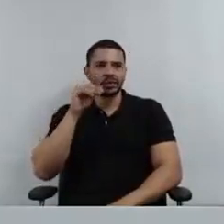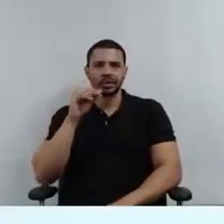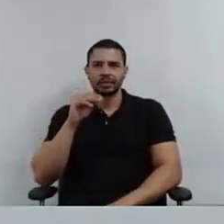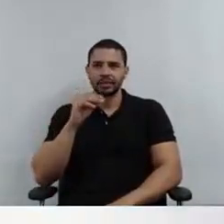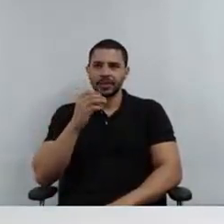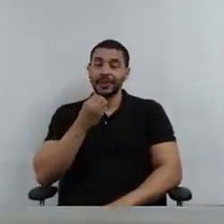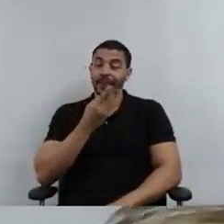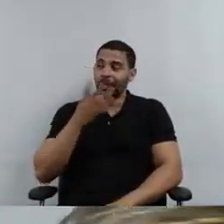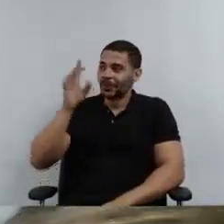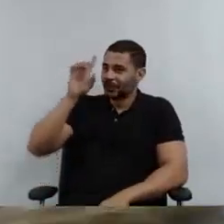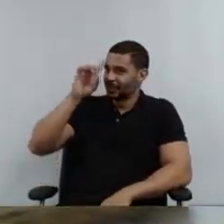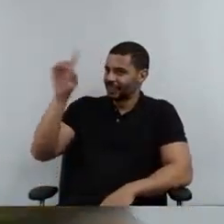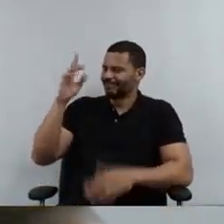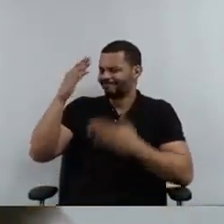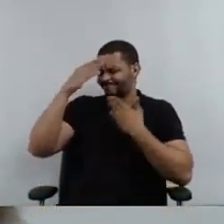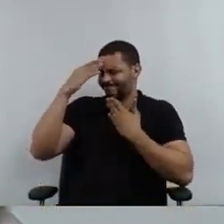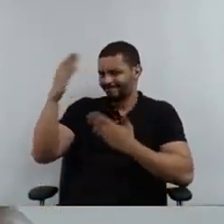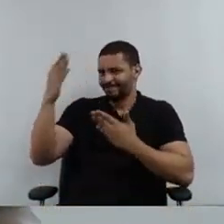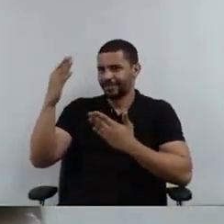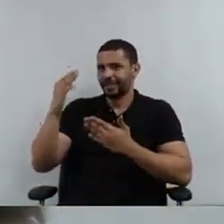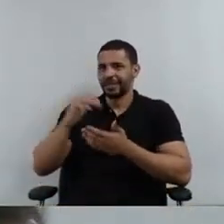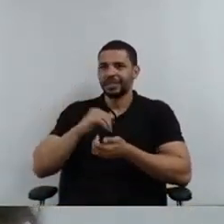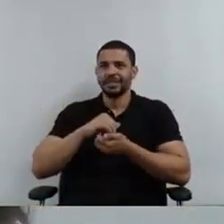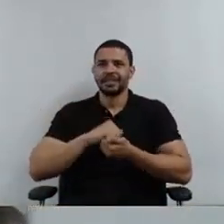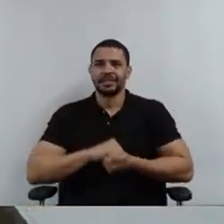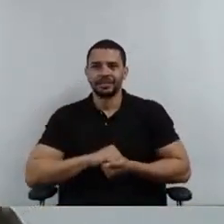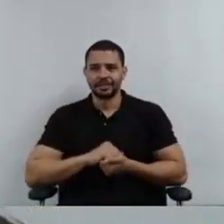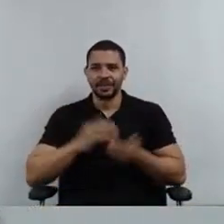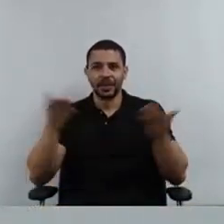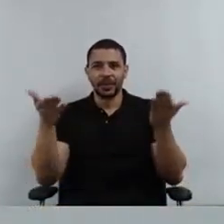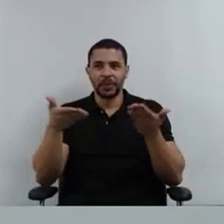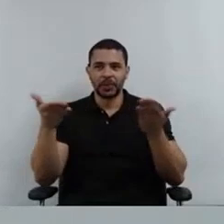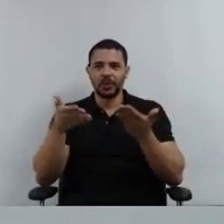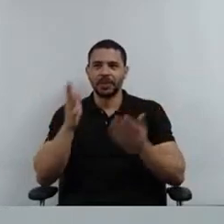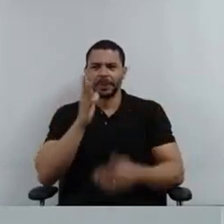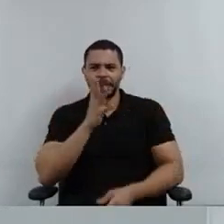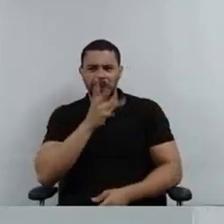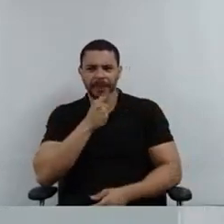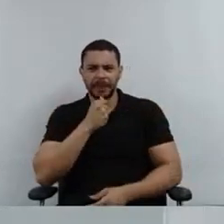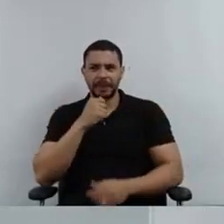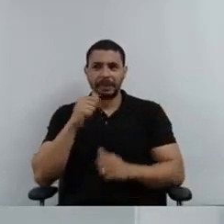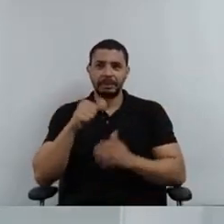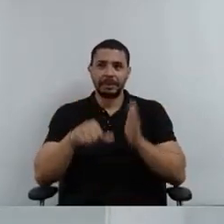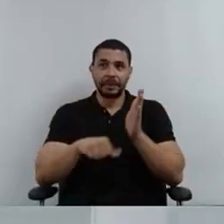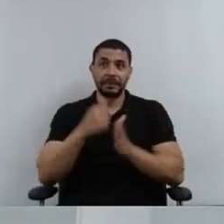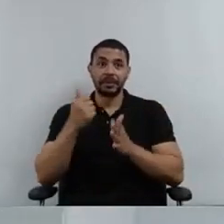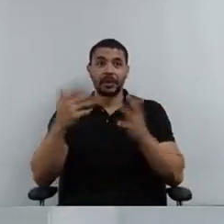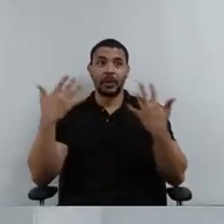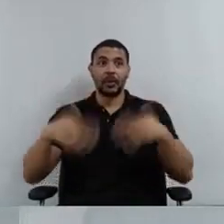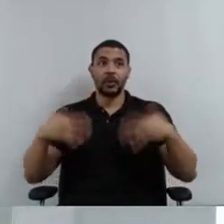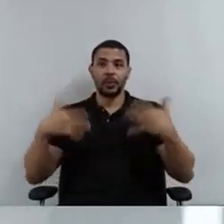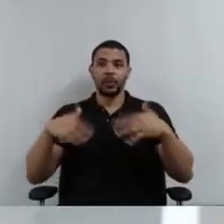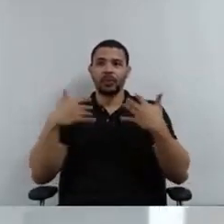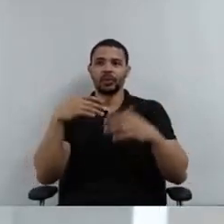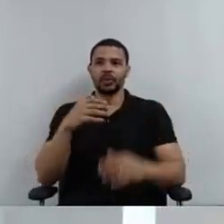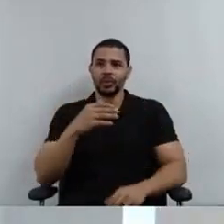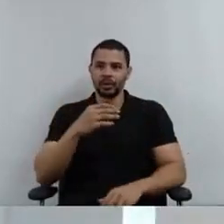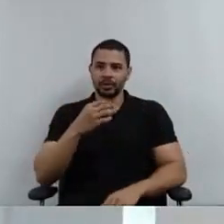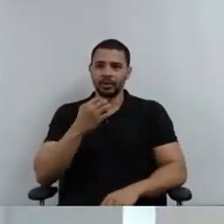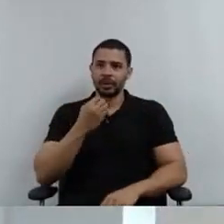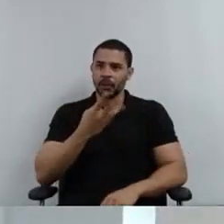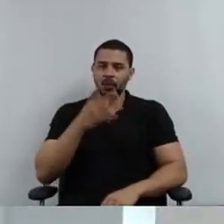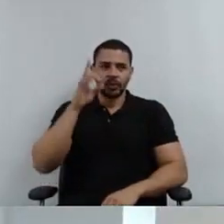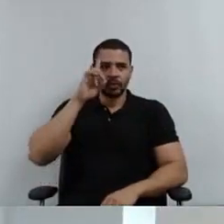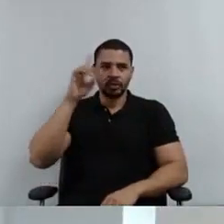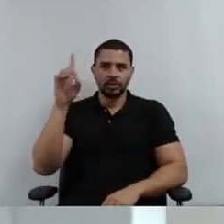dia, obrigada. Eu sempre demoro um pouquinho para subir, não estrear esse espaço, mas tudo bem. Bom dia a todos e todas.